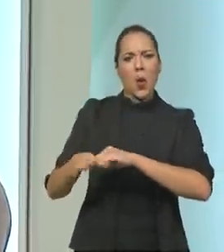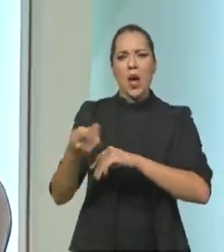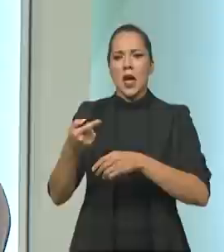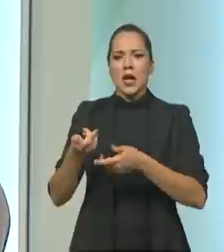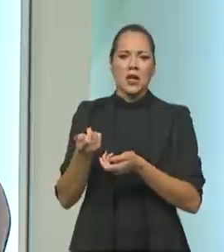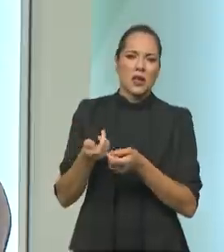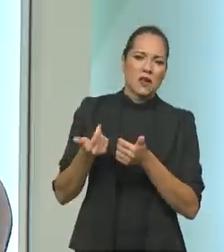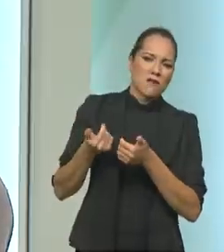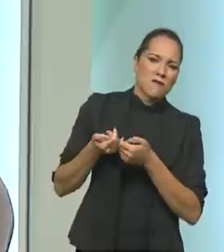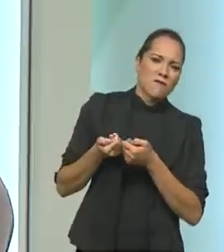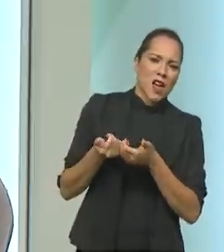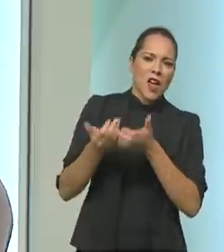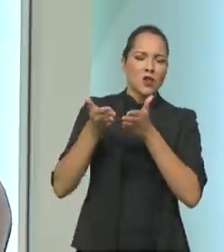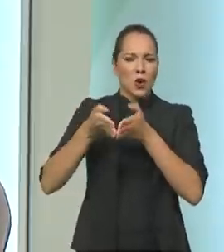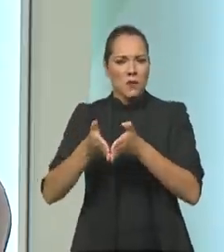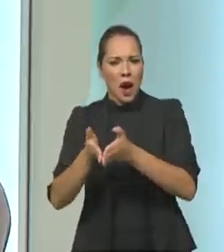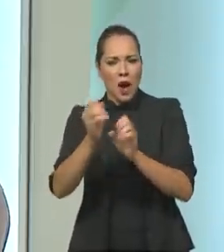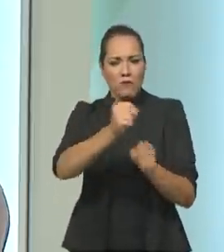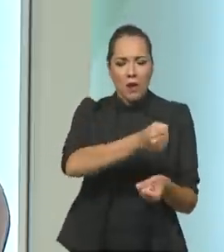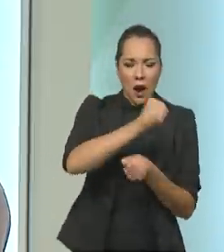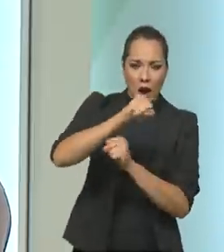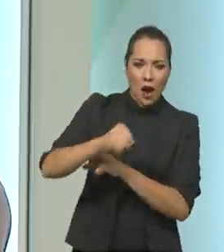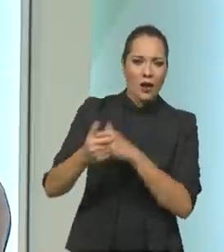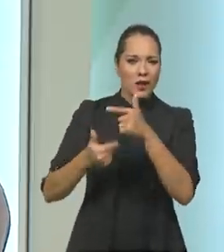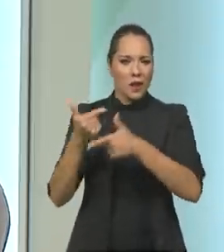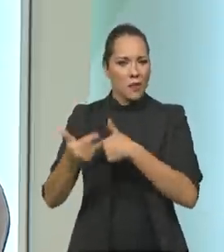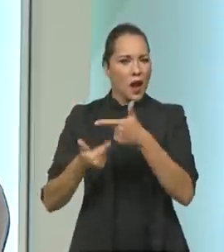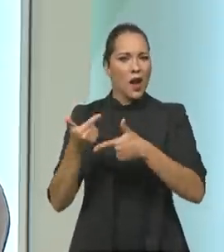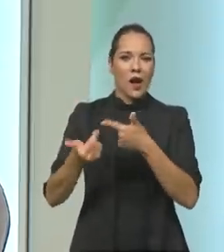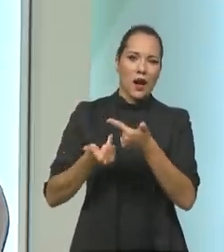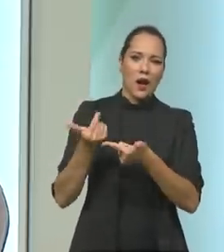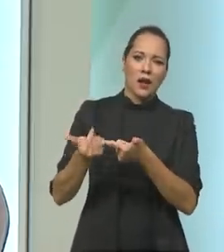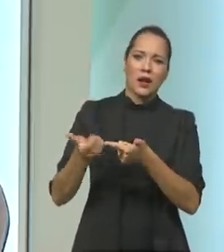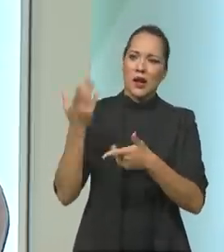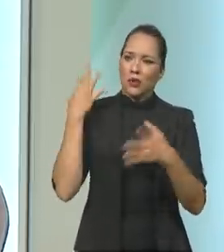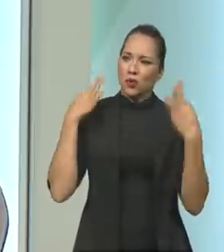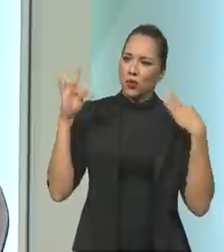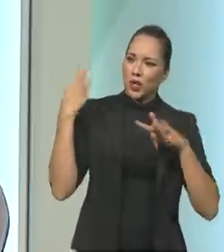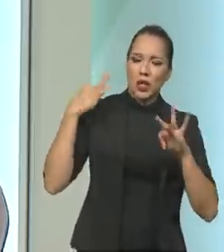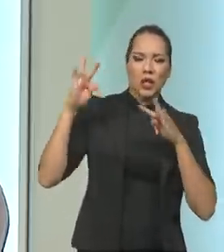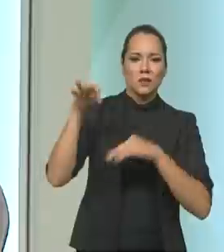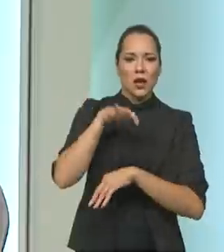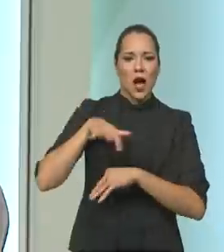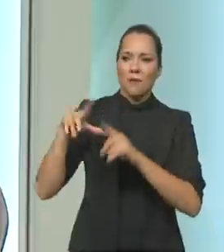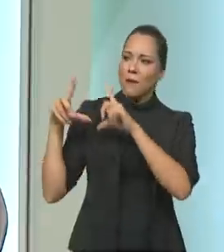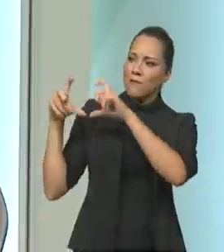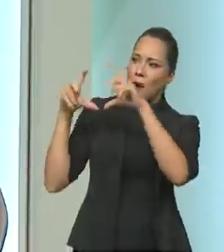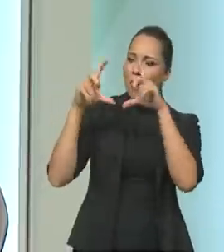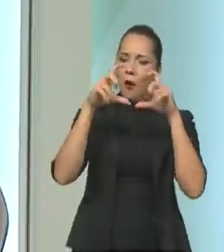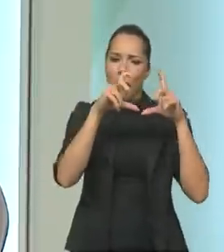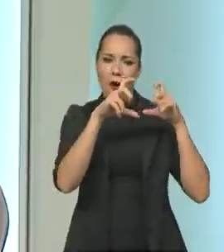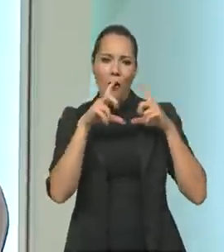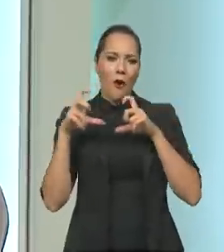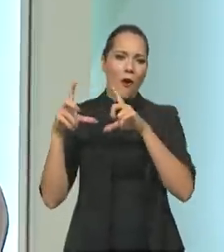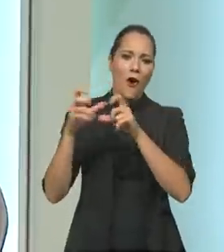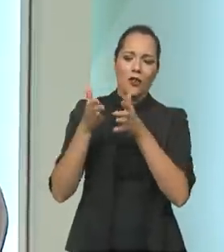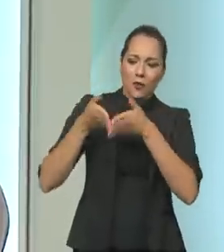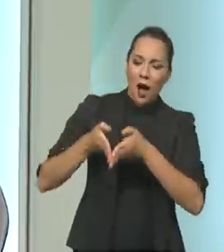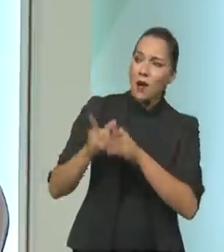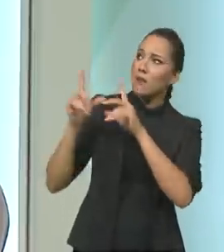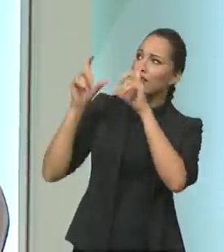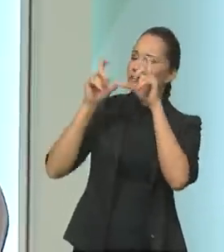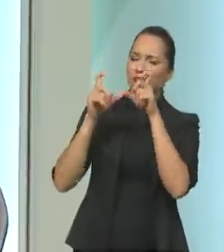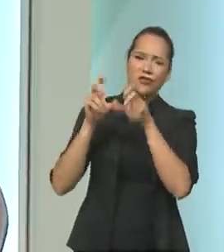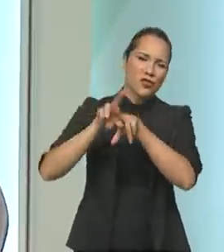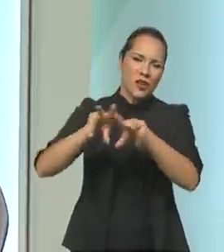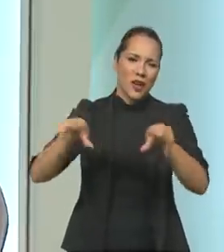o jangadeiro e o canoeiro que leva um turista para poder tirar foto de pássaro na contemplação.